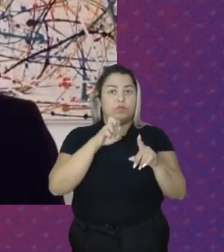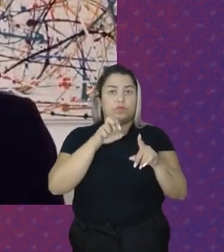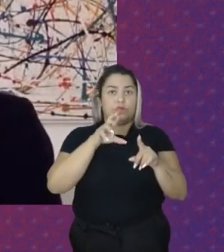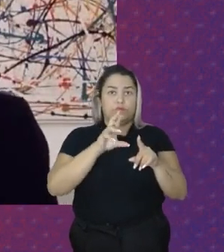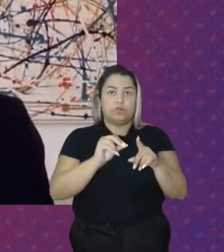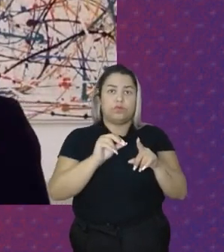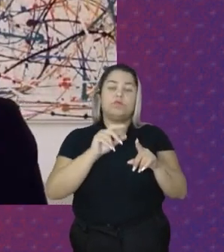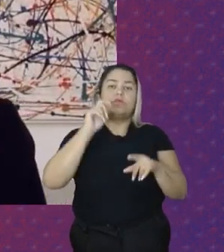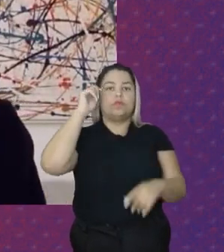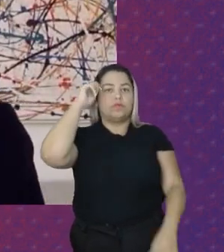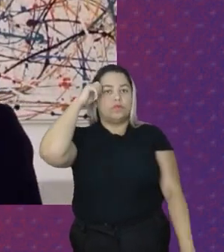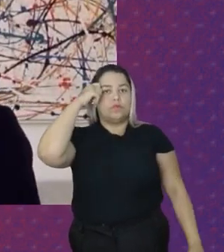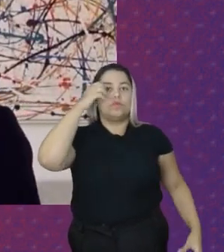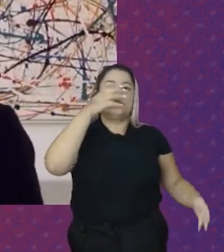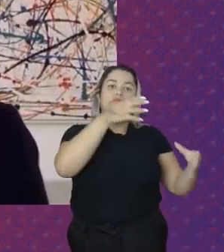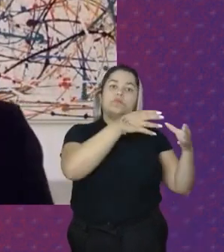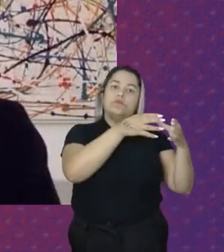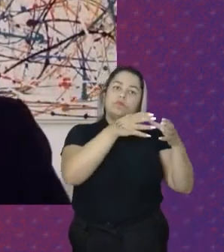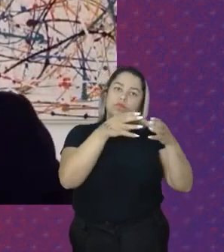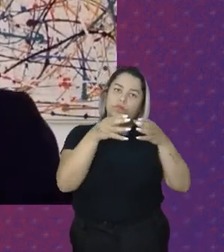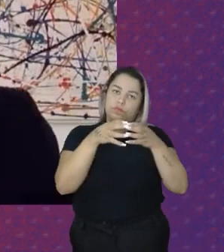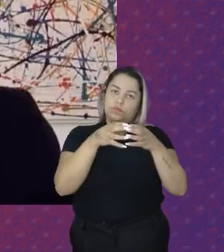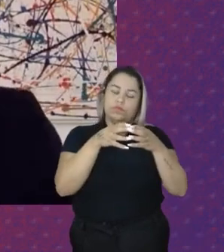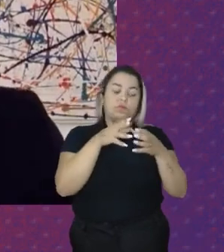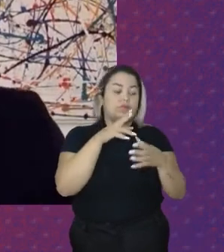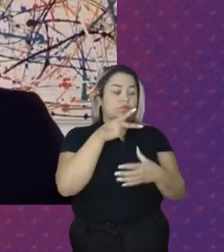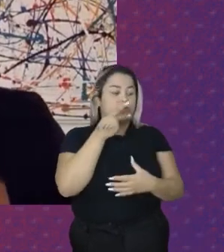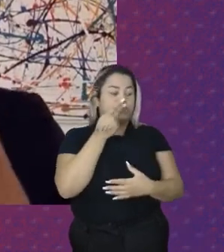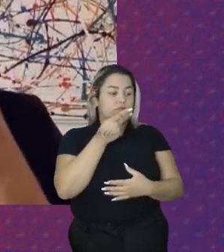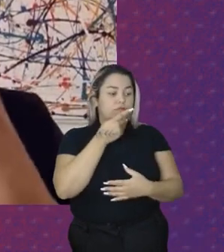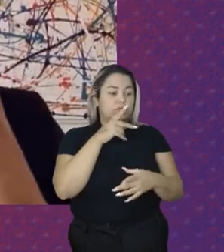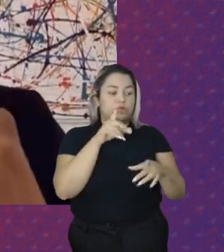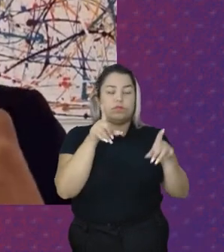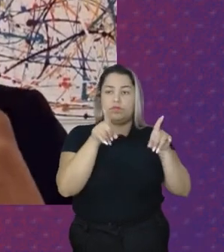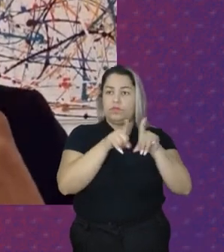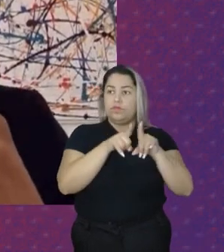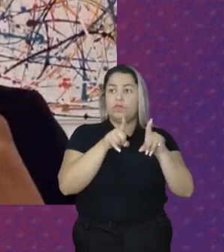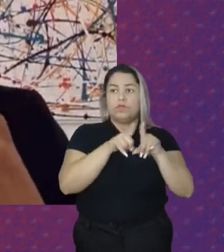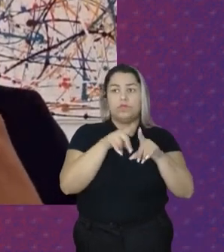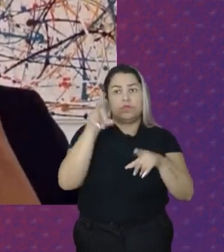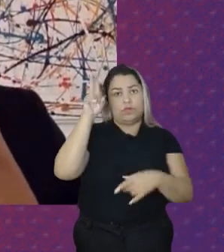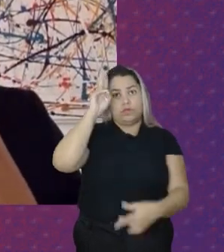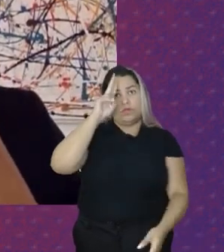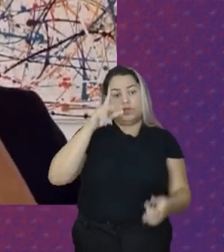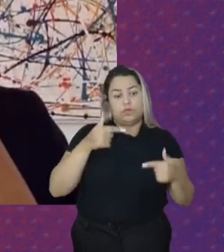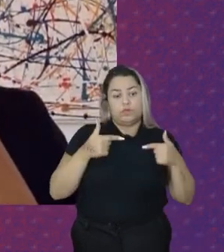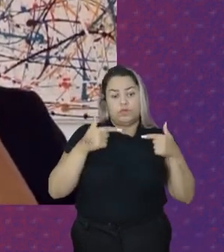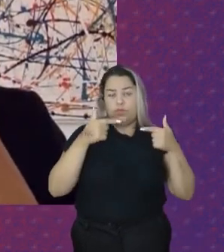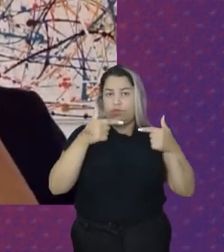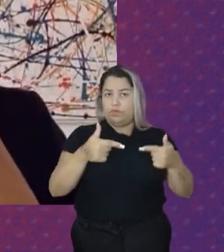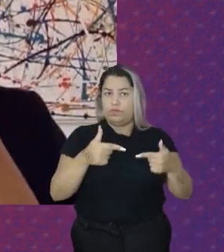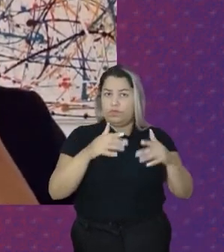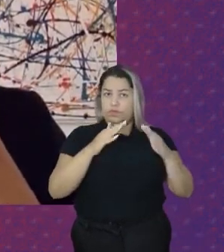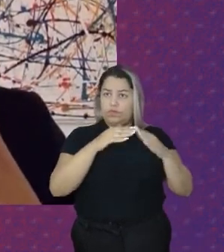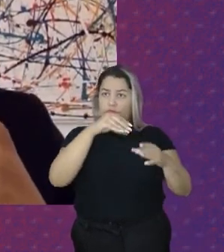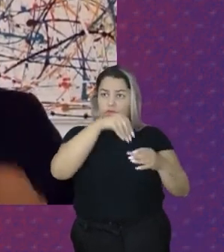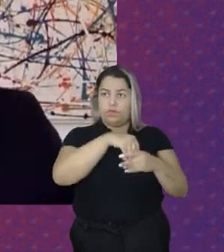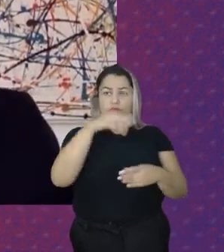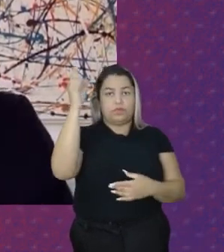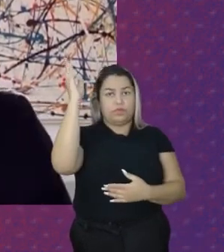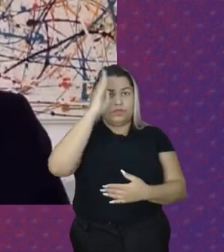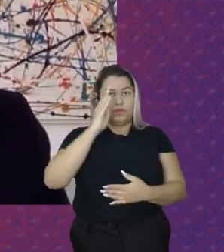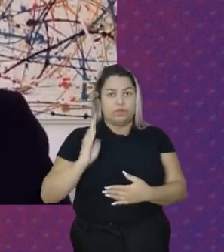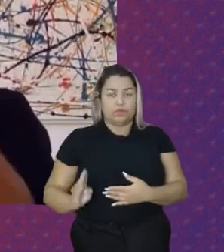classe E vamos Por fim Falar um pouquinho Da história De luta Das trabalhadoras Domésticas No Brasil